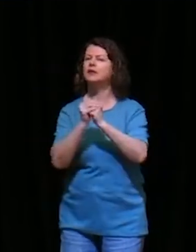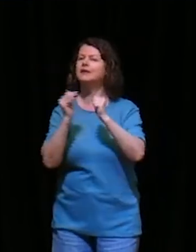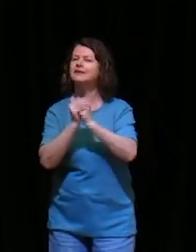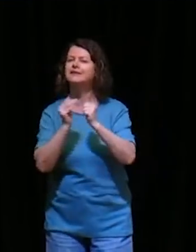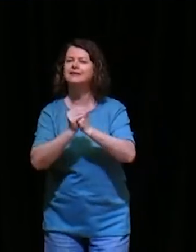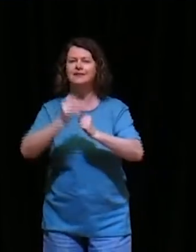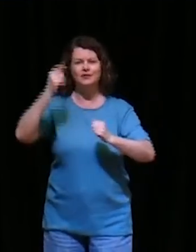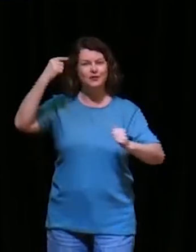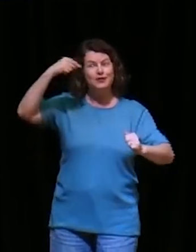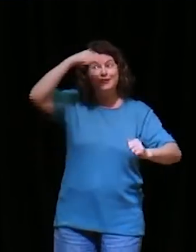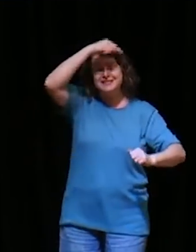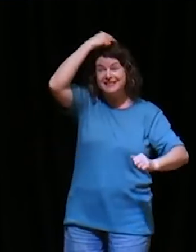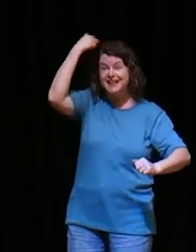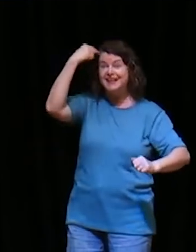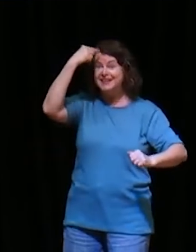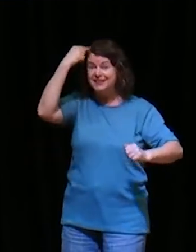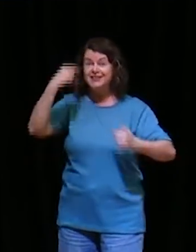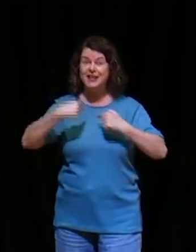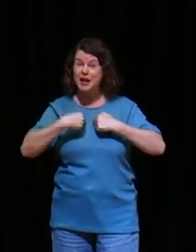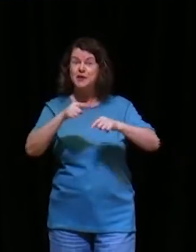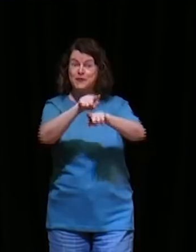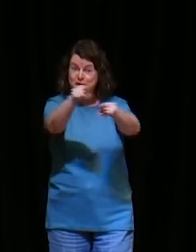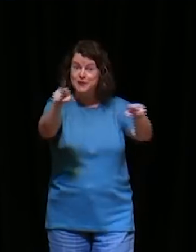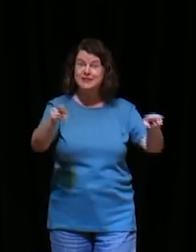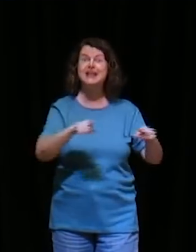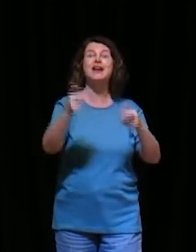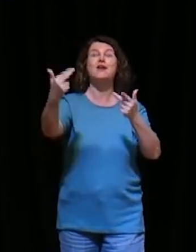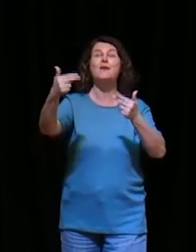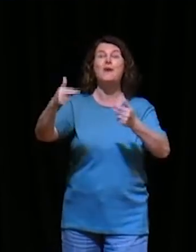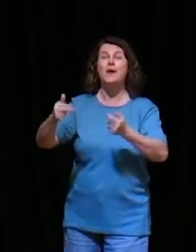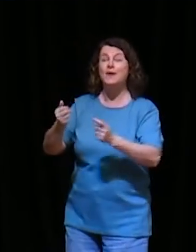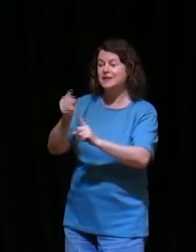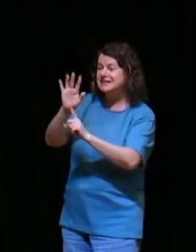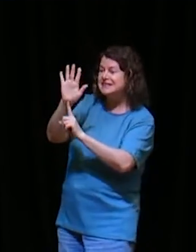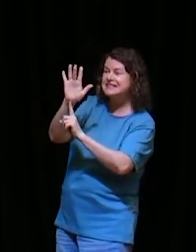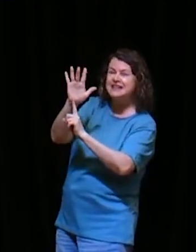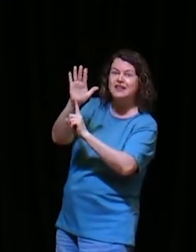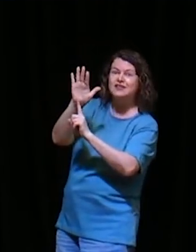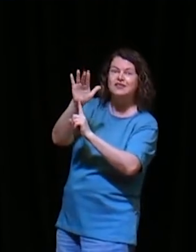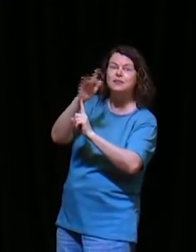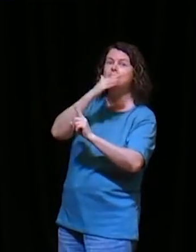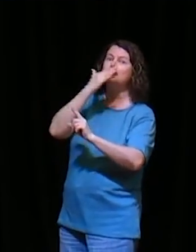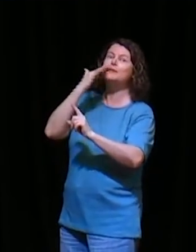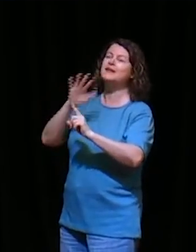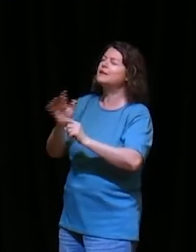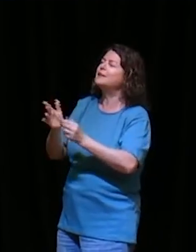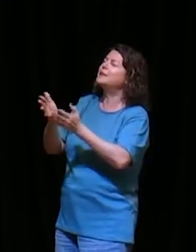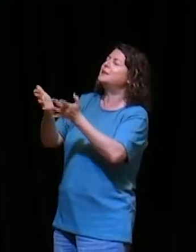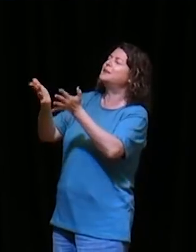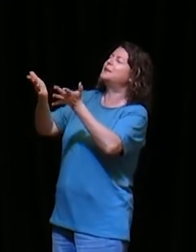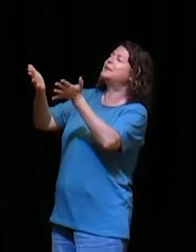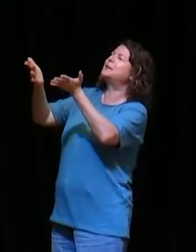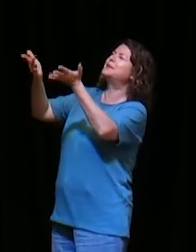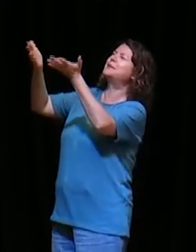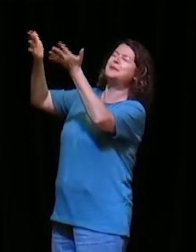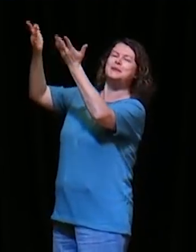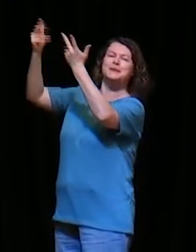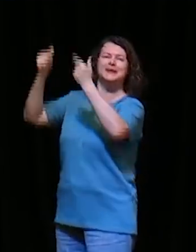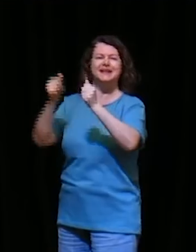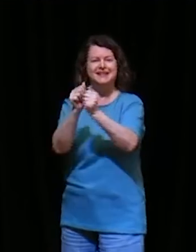dos santos, elas estão, como um incenso, incenso, perante o Senhor, na visão, do livro do Apocalipse, eu vou dizer mais, Apocalipse